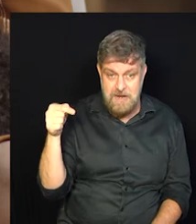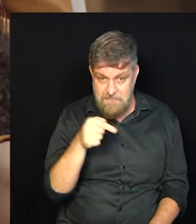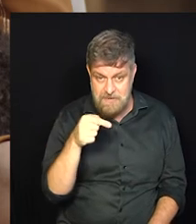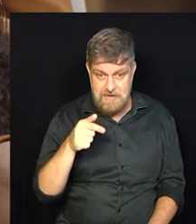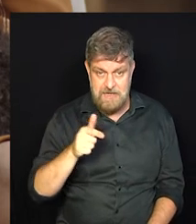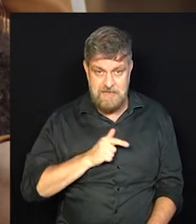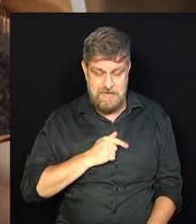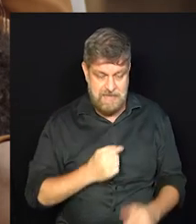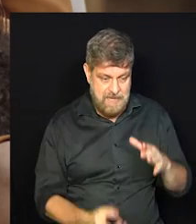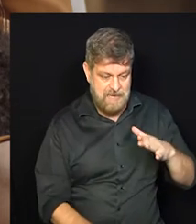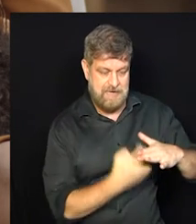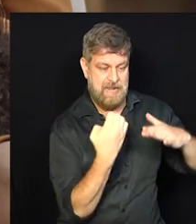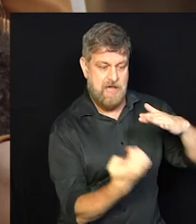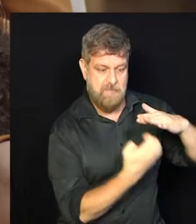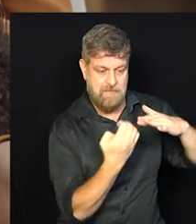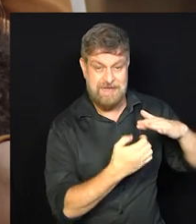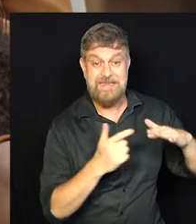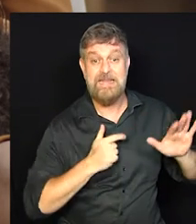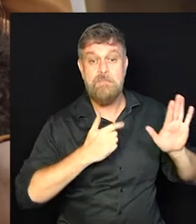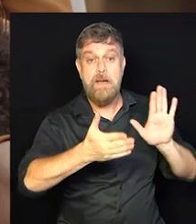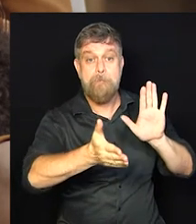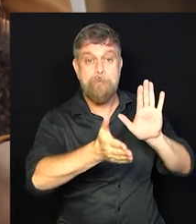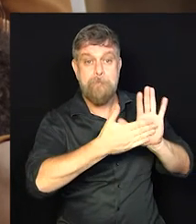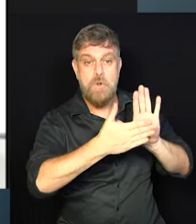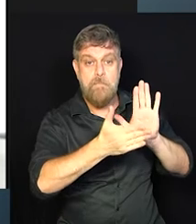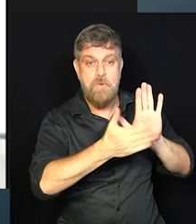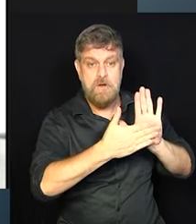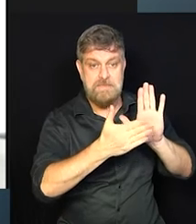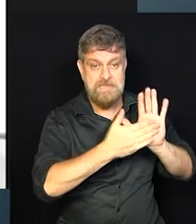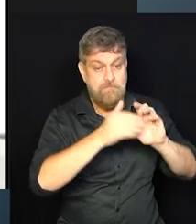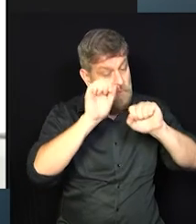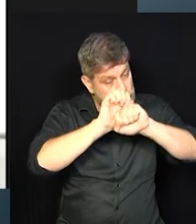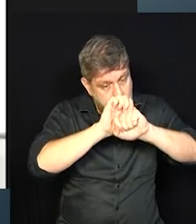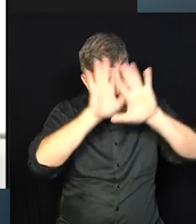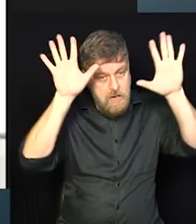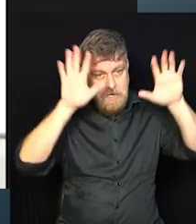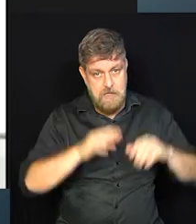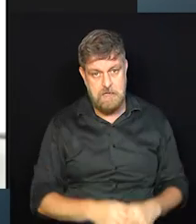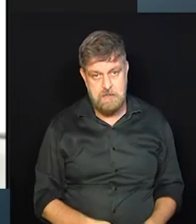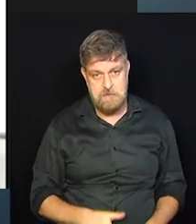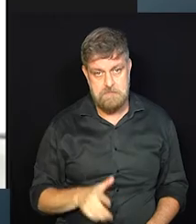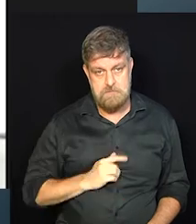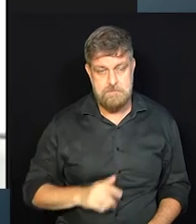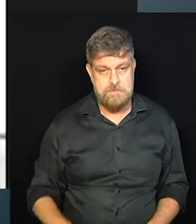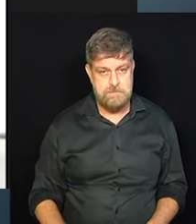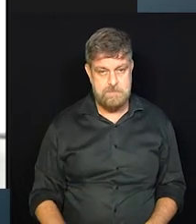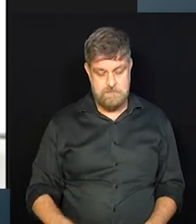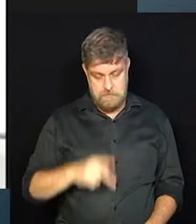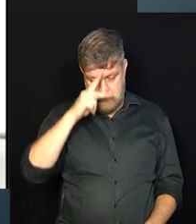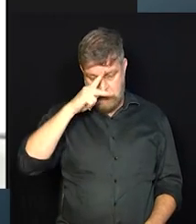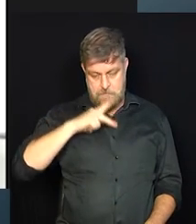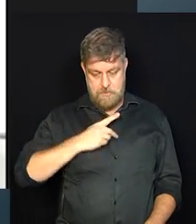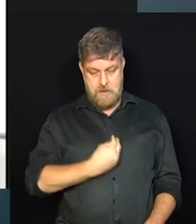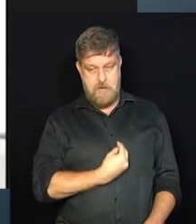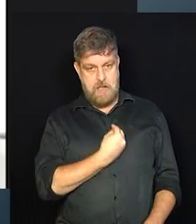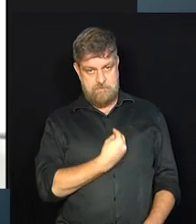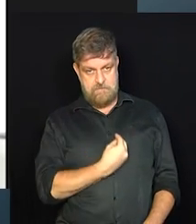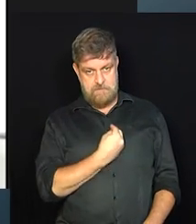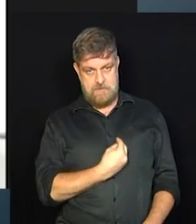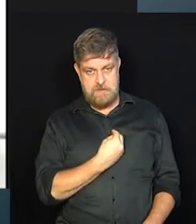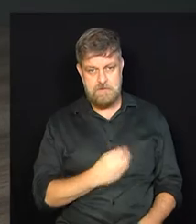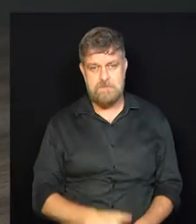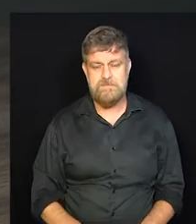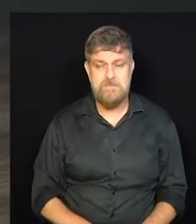nessas condições, ela tem um propósito muito claro. se não com o mundo, na própria vida dela.